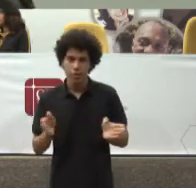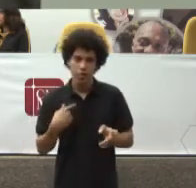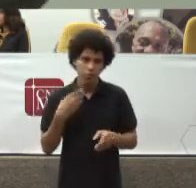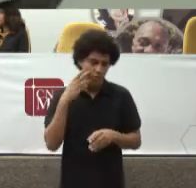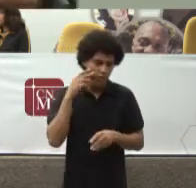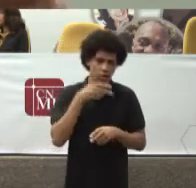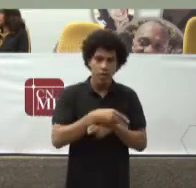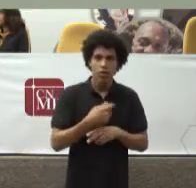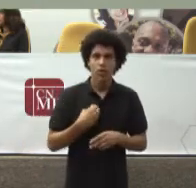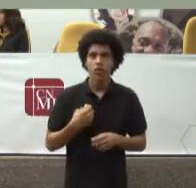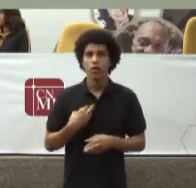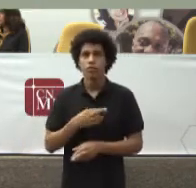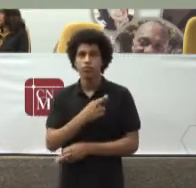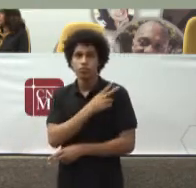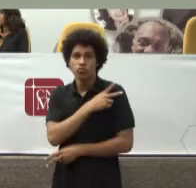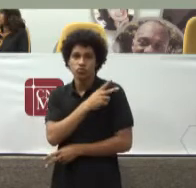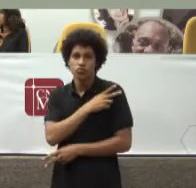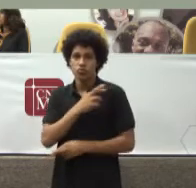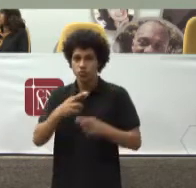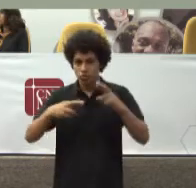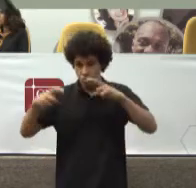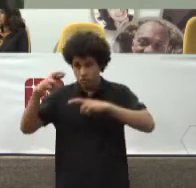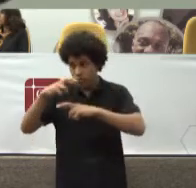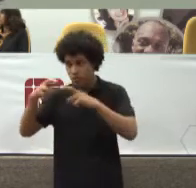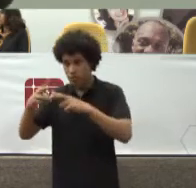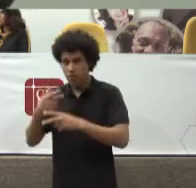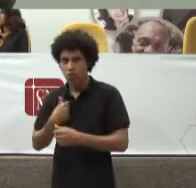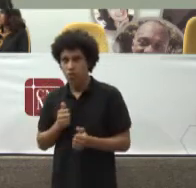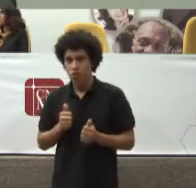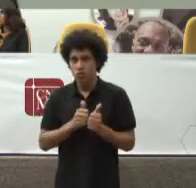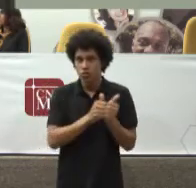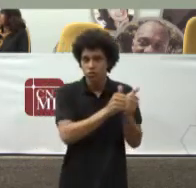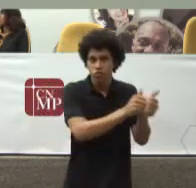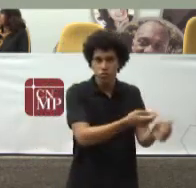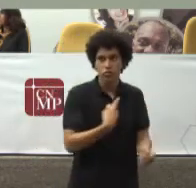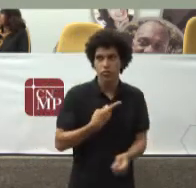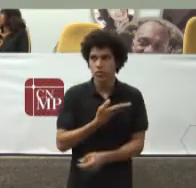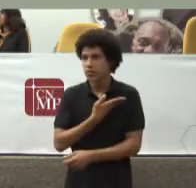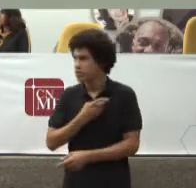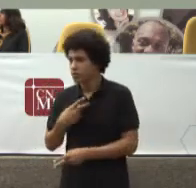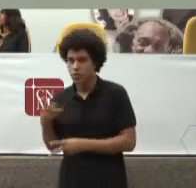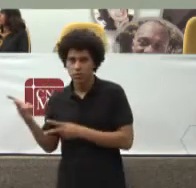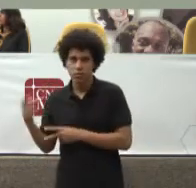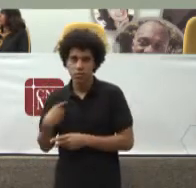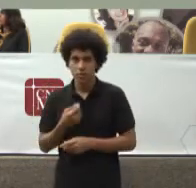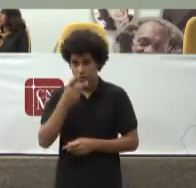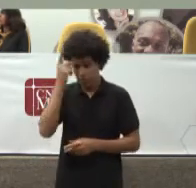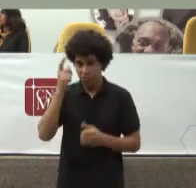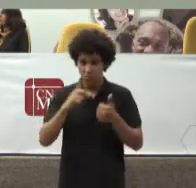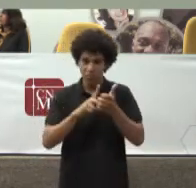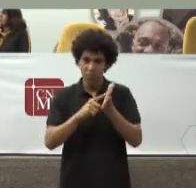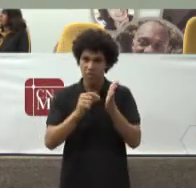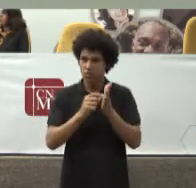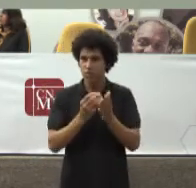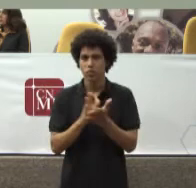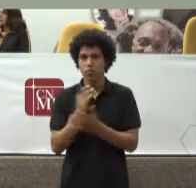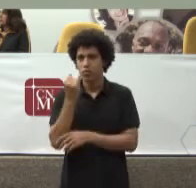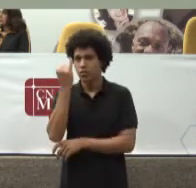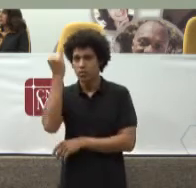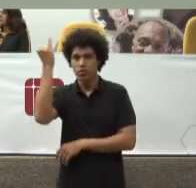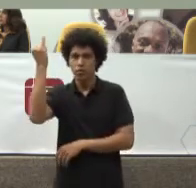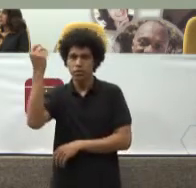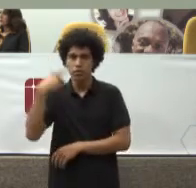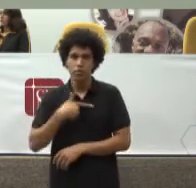Acompanhado Dos meus parceiros Figuras importantíssimas Para o sucesso Desta caminhada